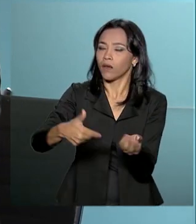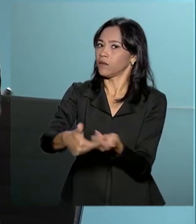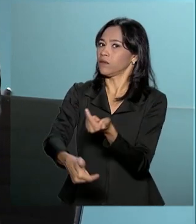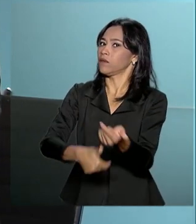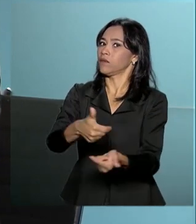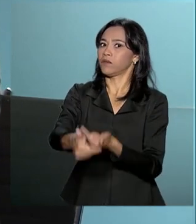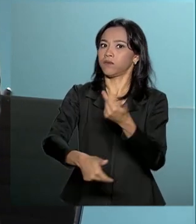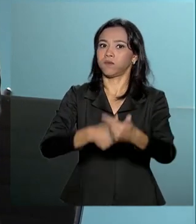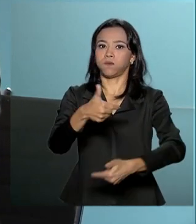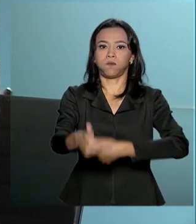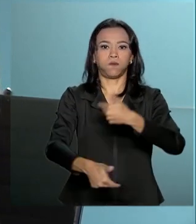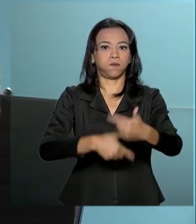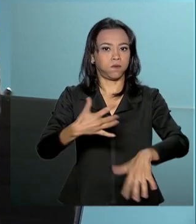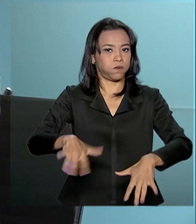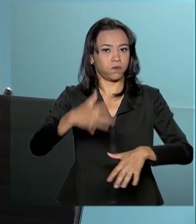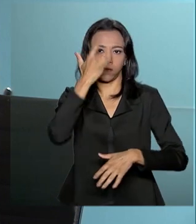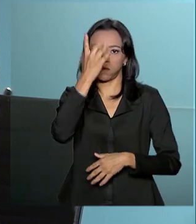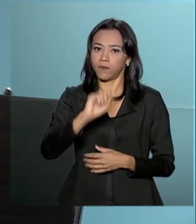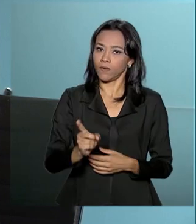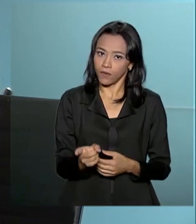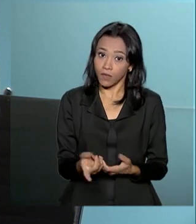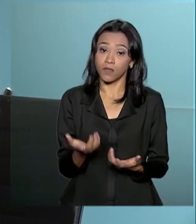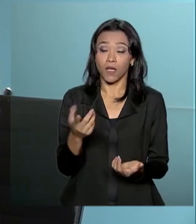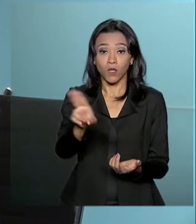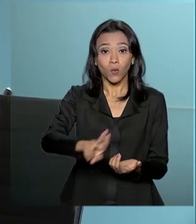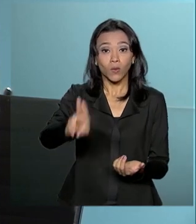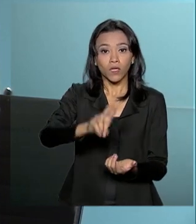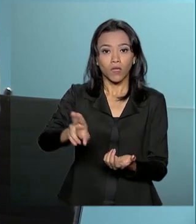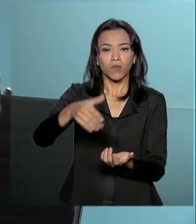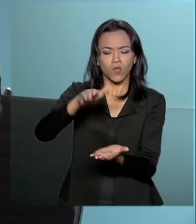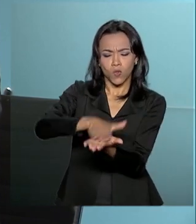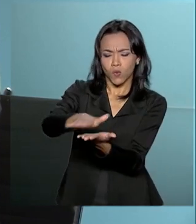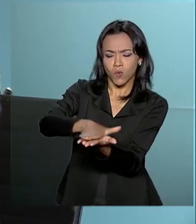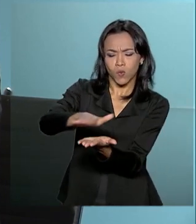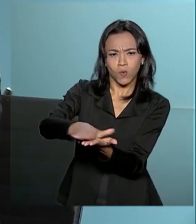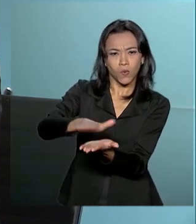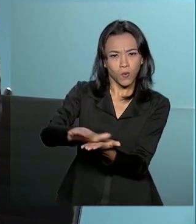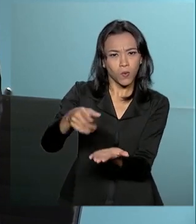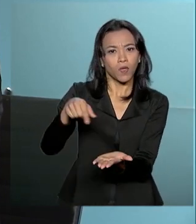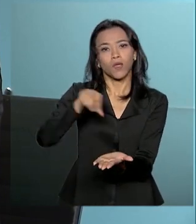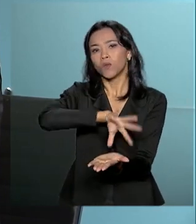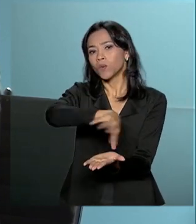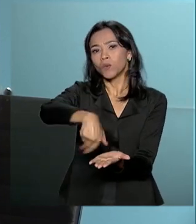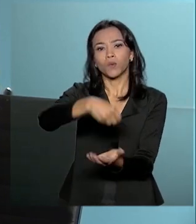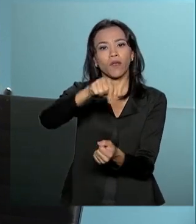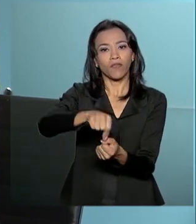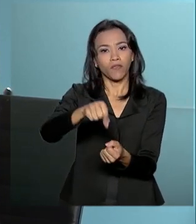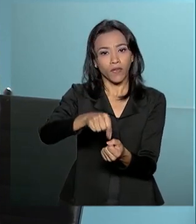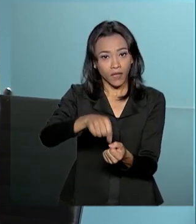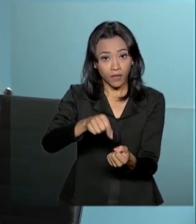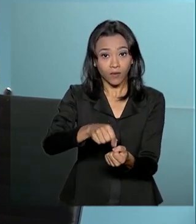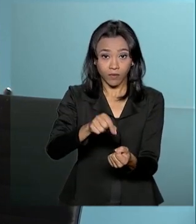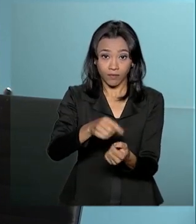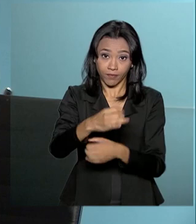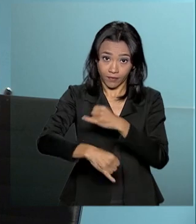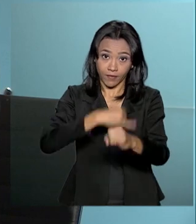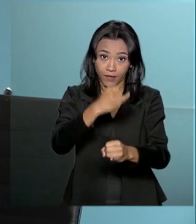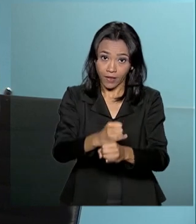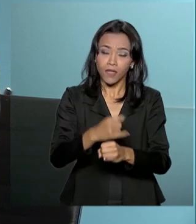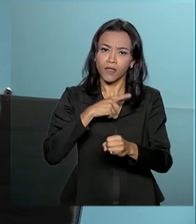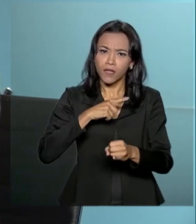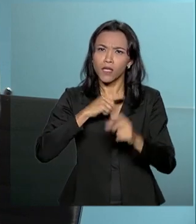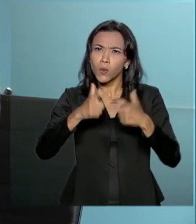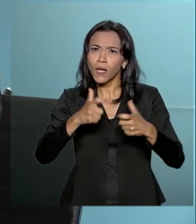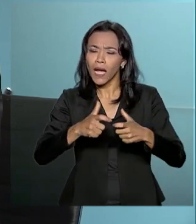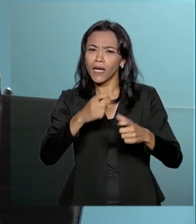partir para a universalização, através da digitalização desses documentos. Os materiais são produzidos online e offline, temos locais do